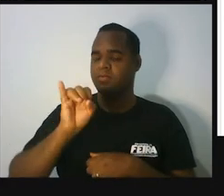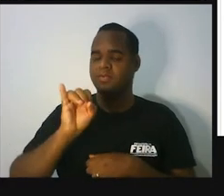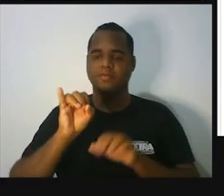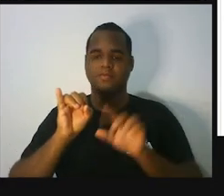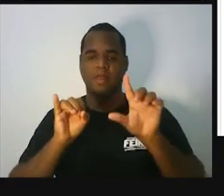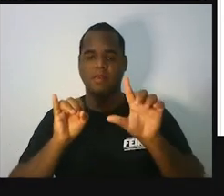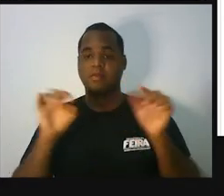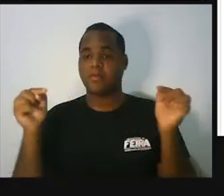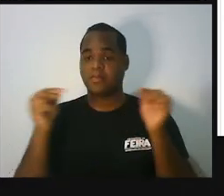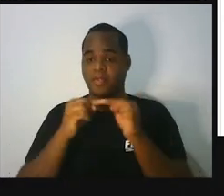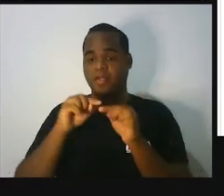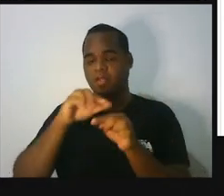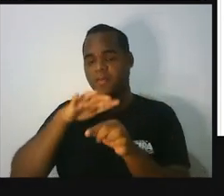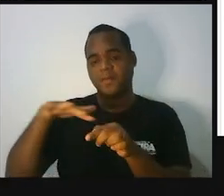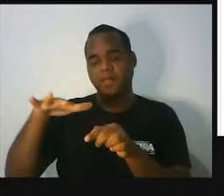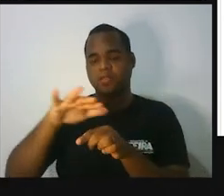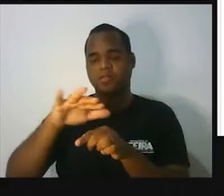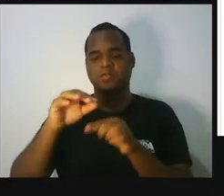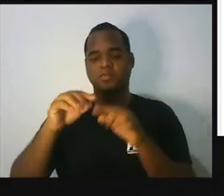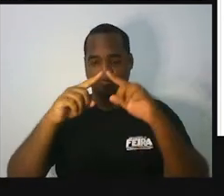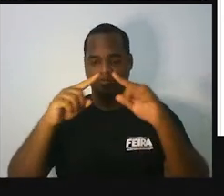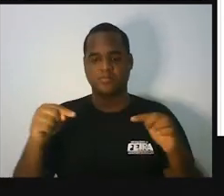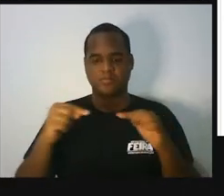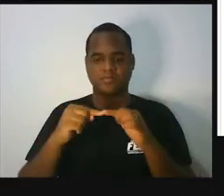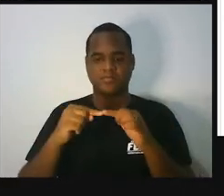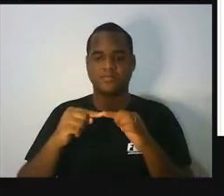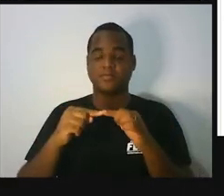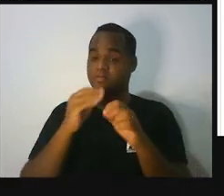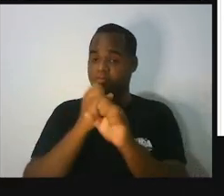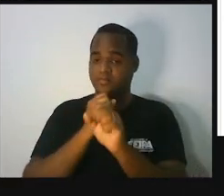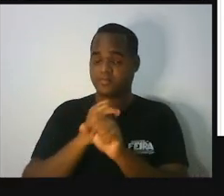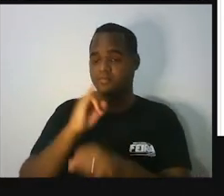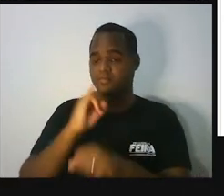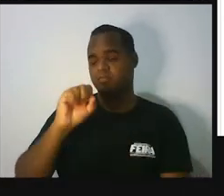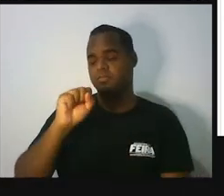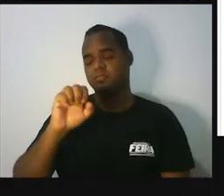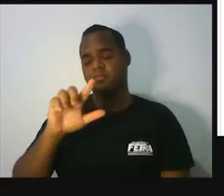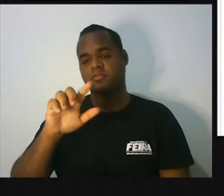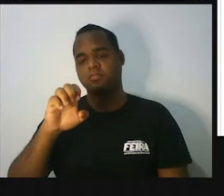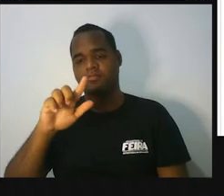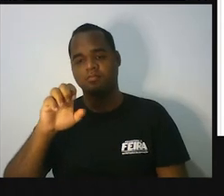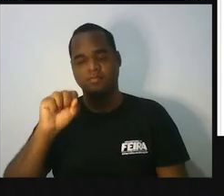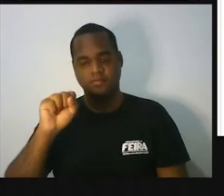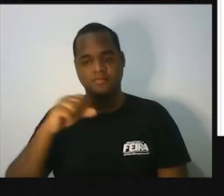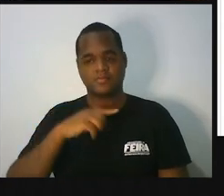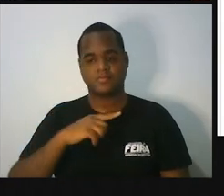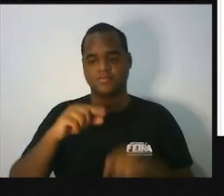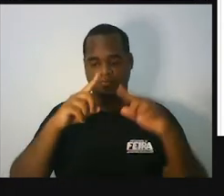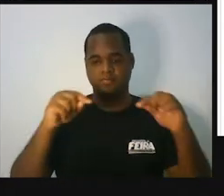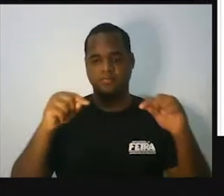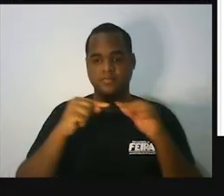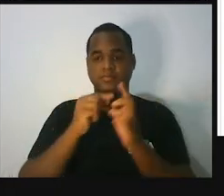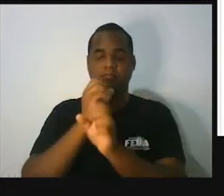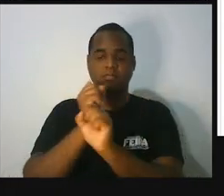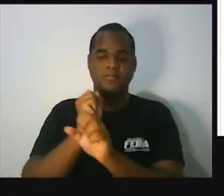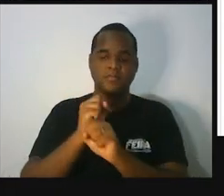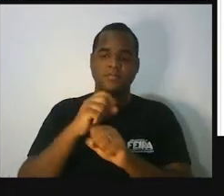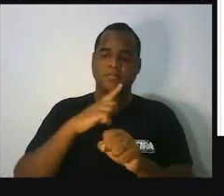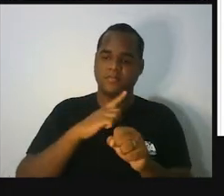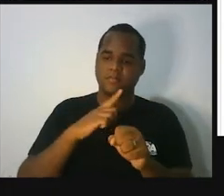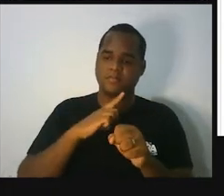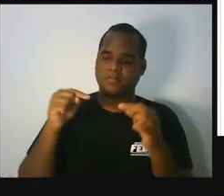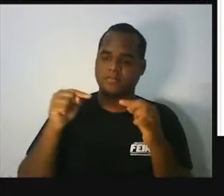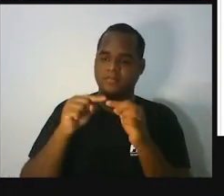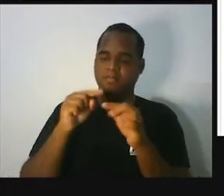que é chamado de base do triângulo. E isso acontece num triângulo isósceles. Os ângulos da base do triângulo